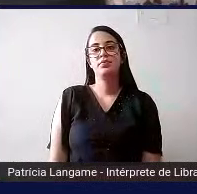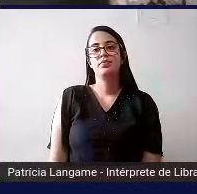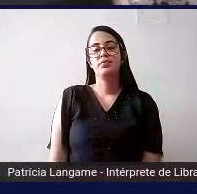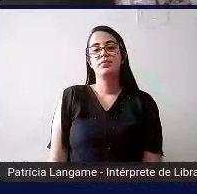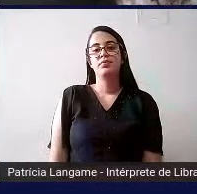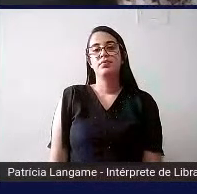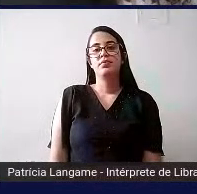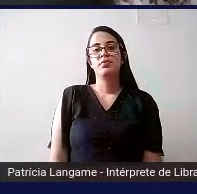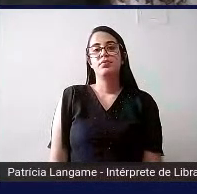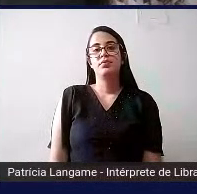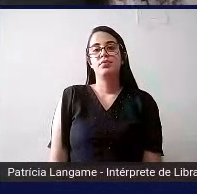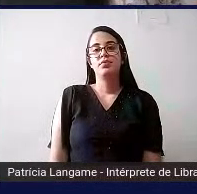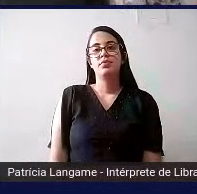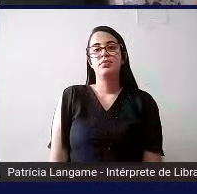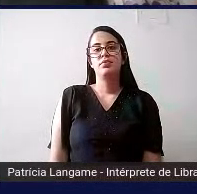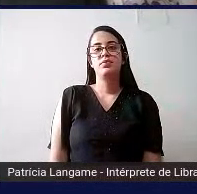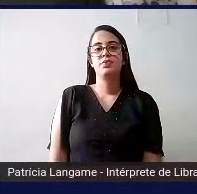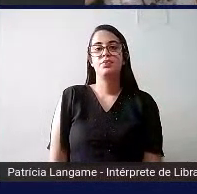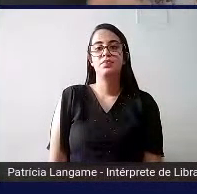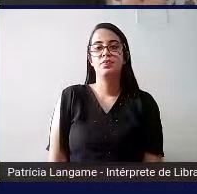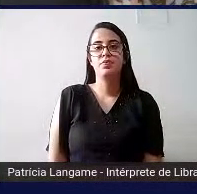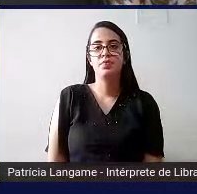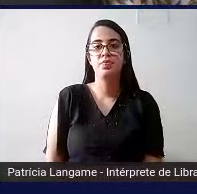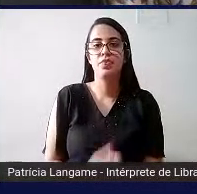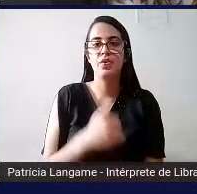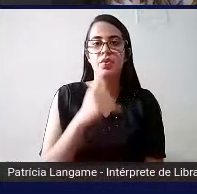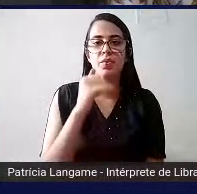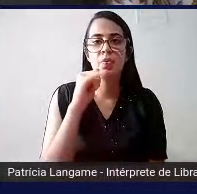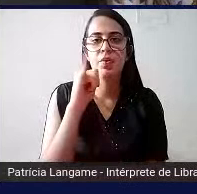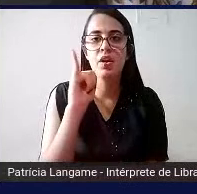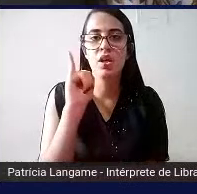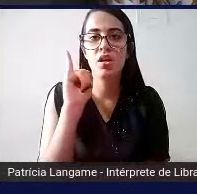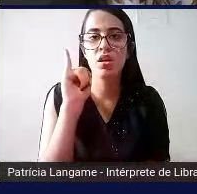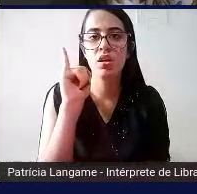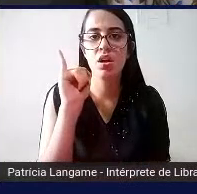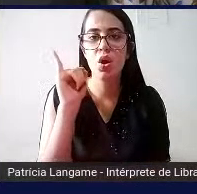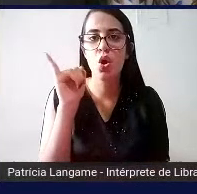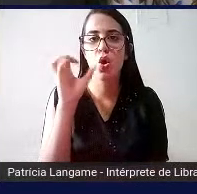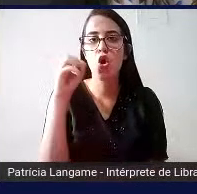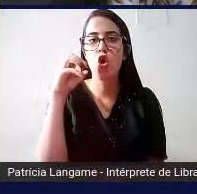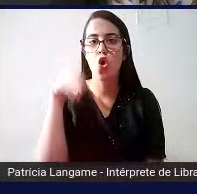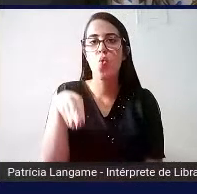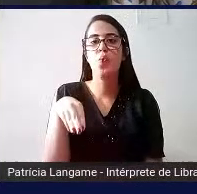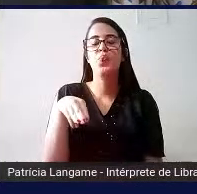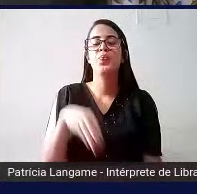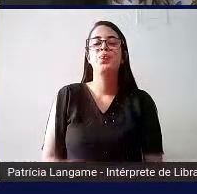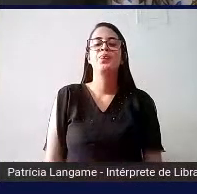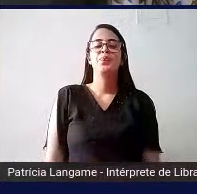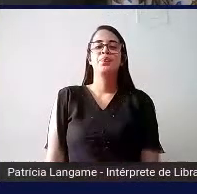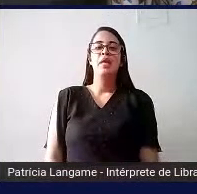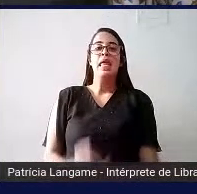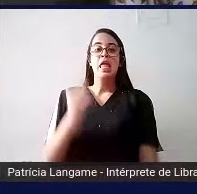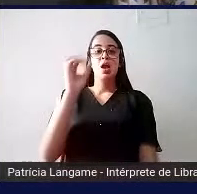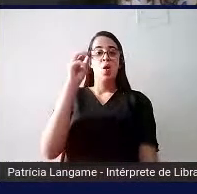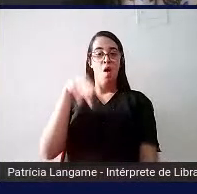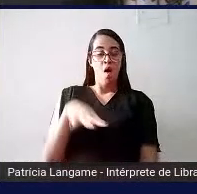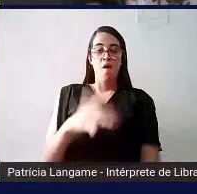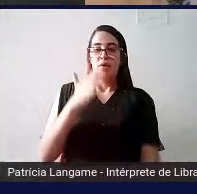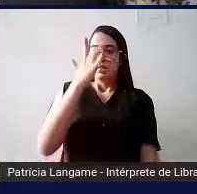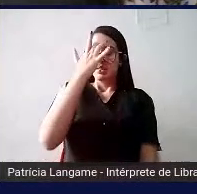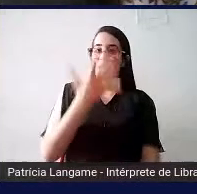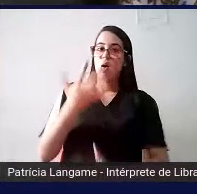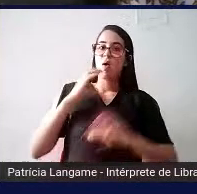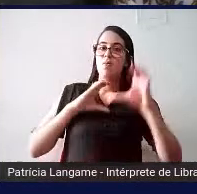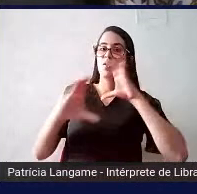o ICOM gente não sei se vocês já ouviram falar é ele vem pra facilitar a comunicação entre uma